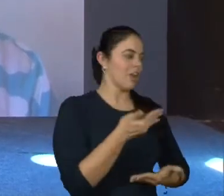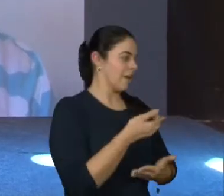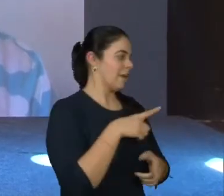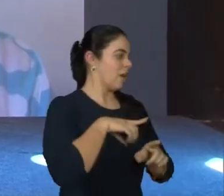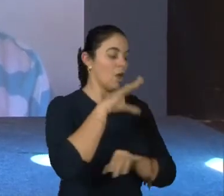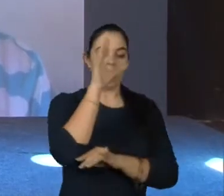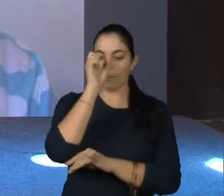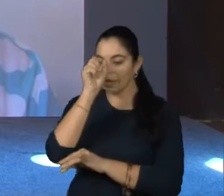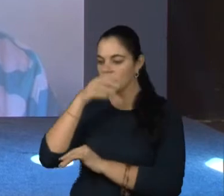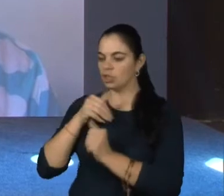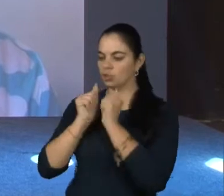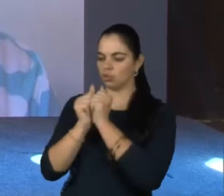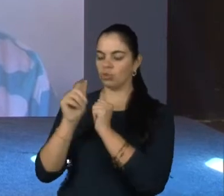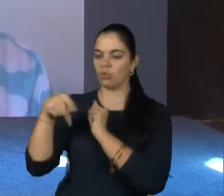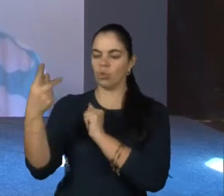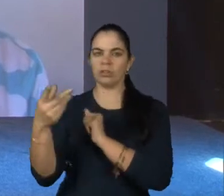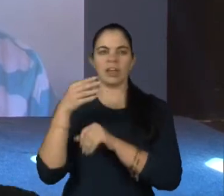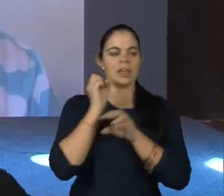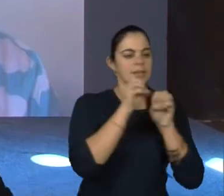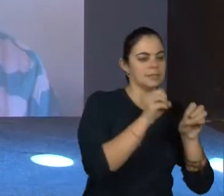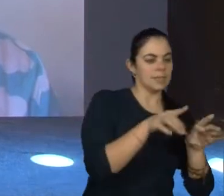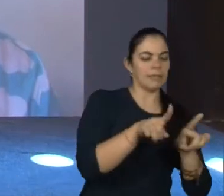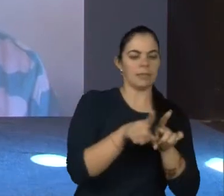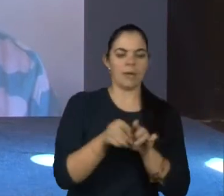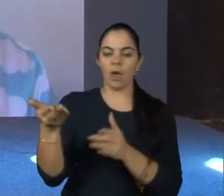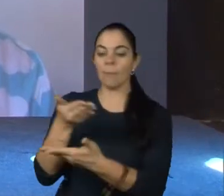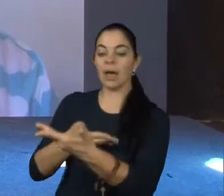aprender contigo, eu posso ensinar você, também.